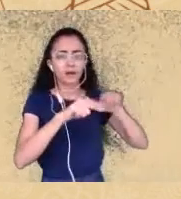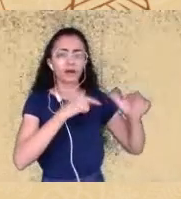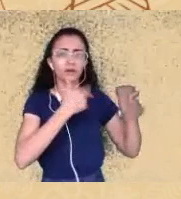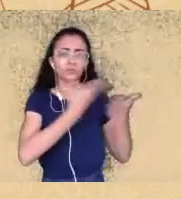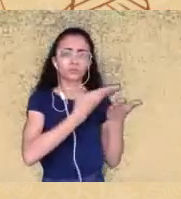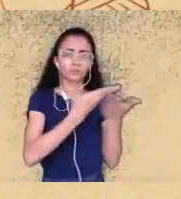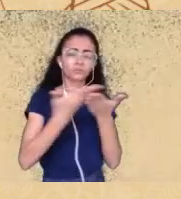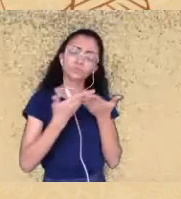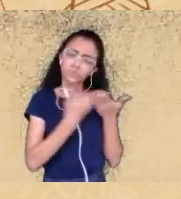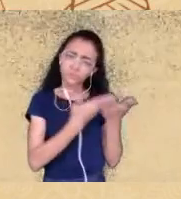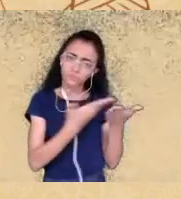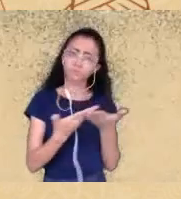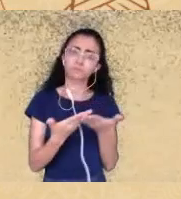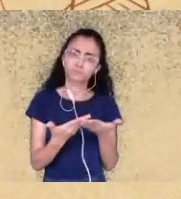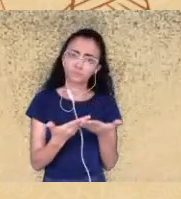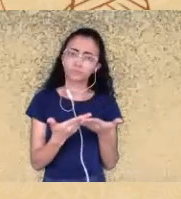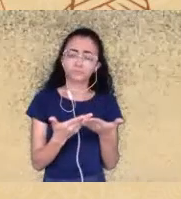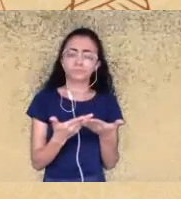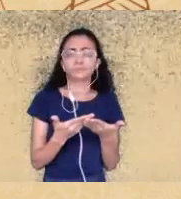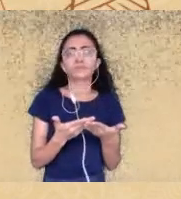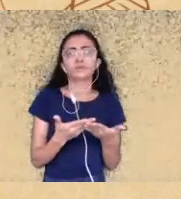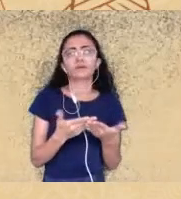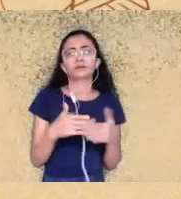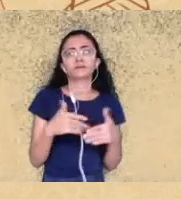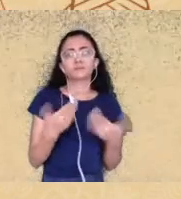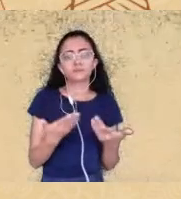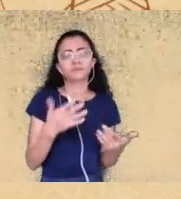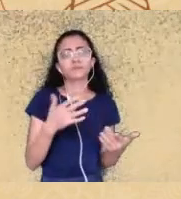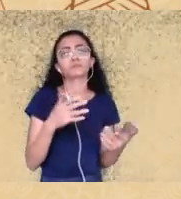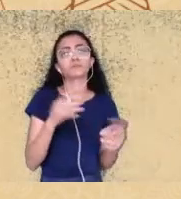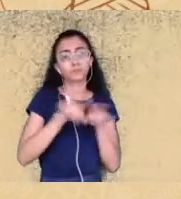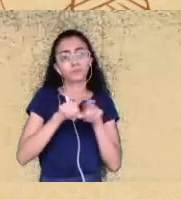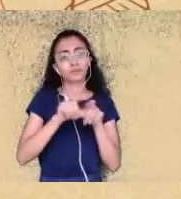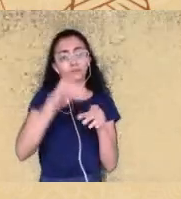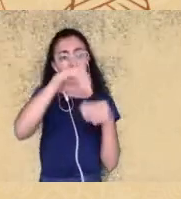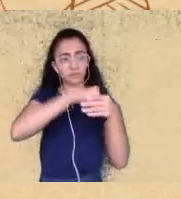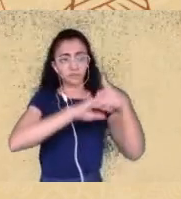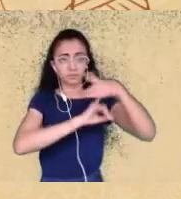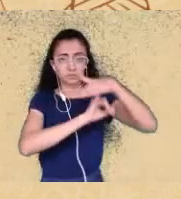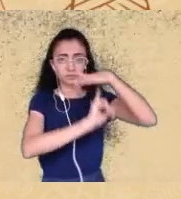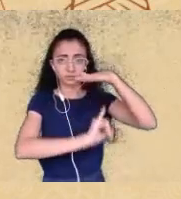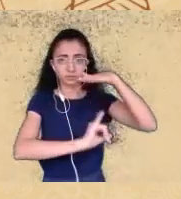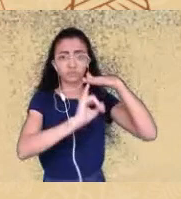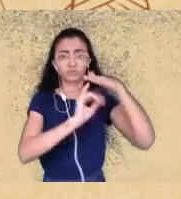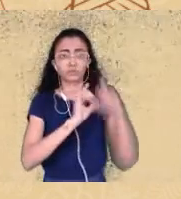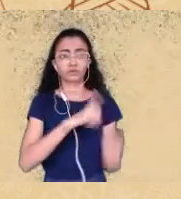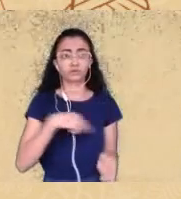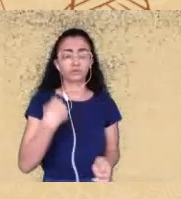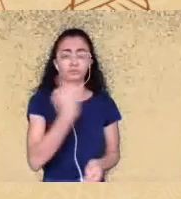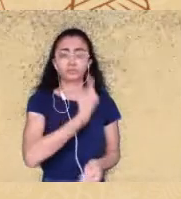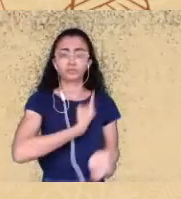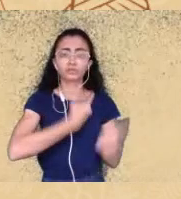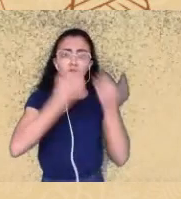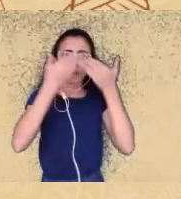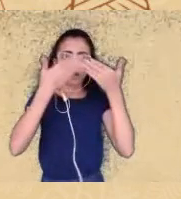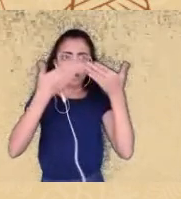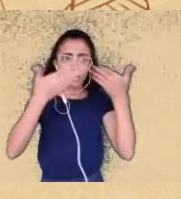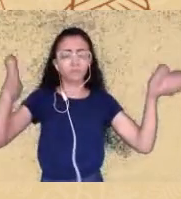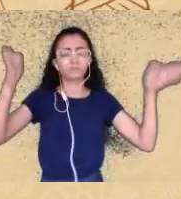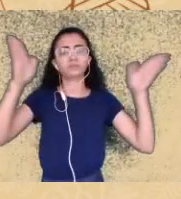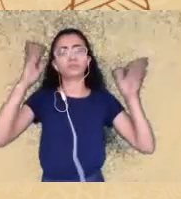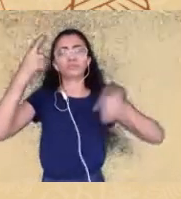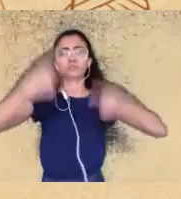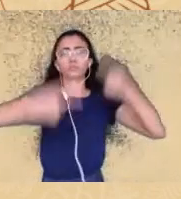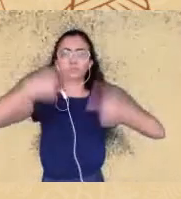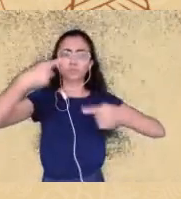isso tem a ver com a dimensão institucional a gente ampliar as discussões as ações